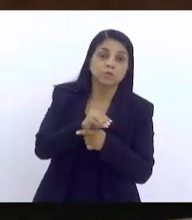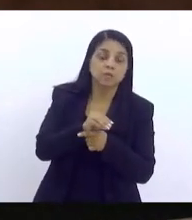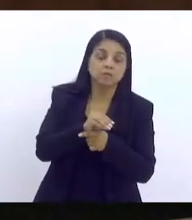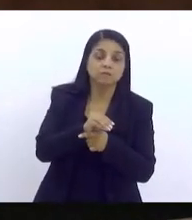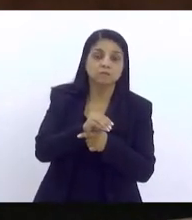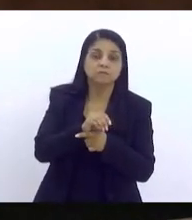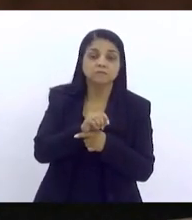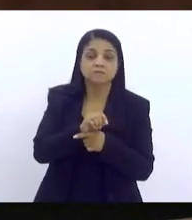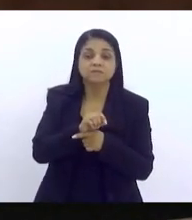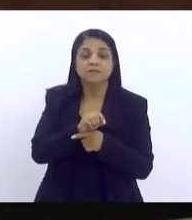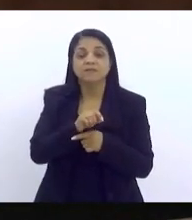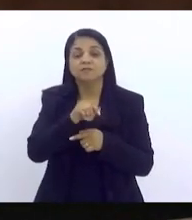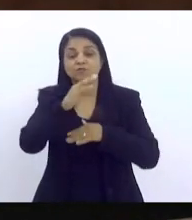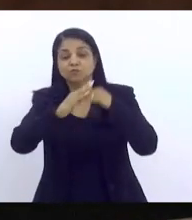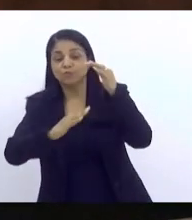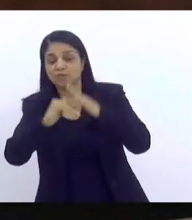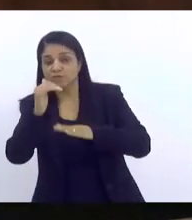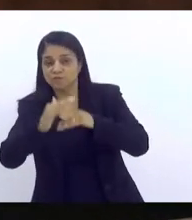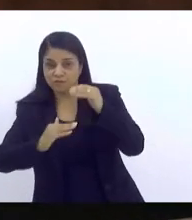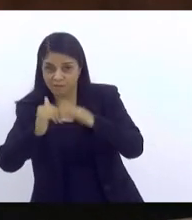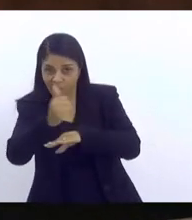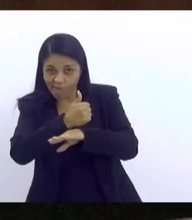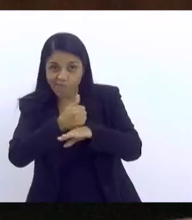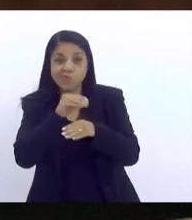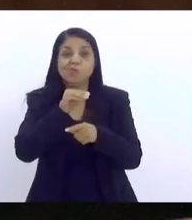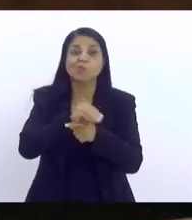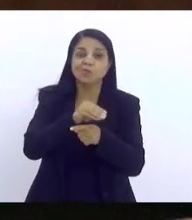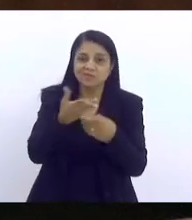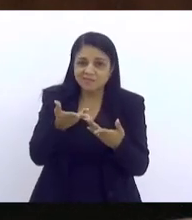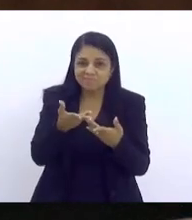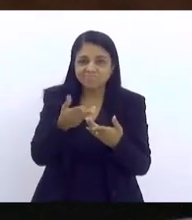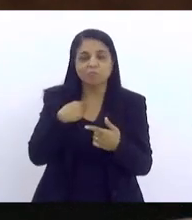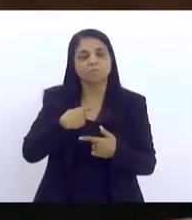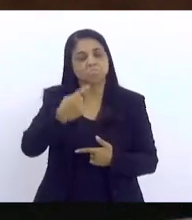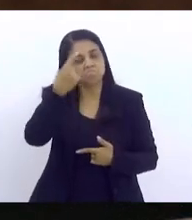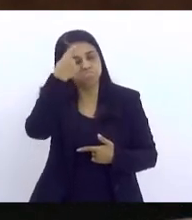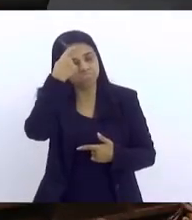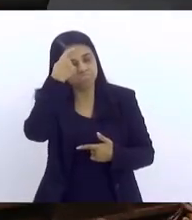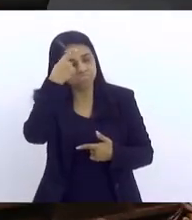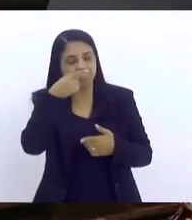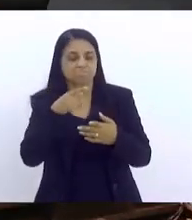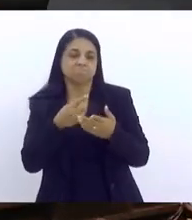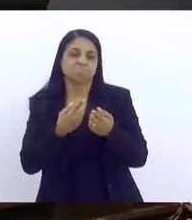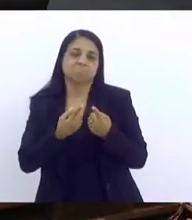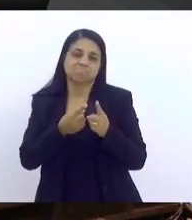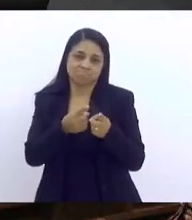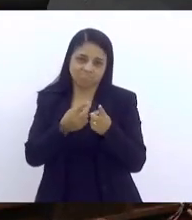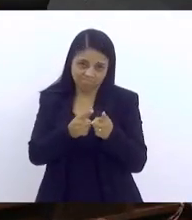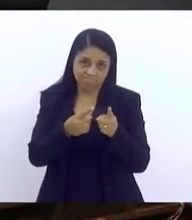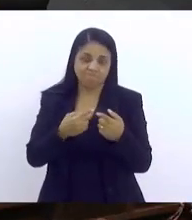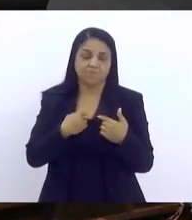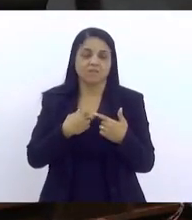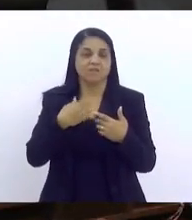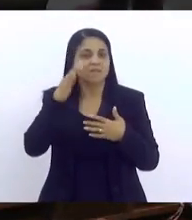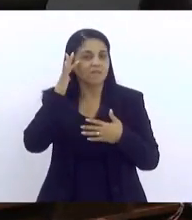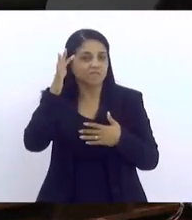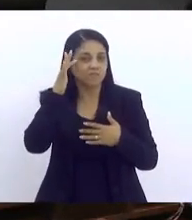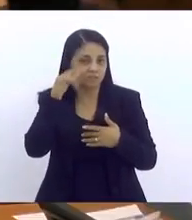queria colocar aqui como provocação para que a gente refletisse sobre isso. Obrigado. Obrigado, professor.